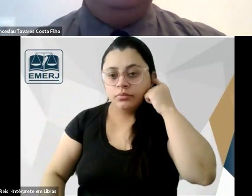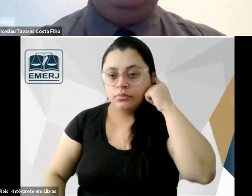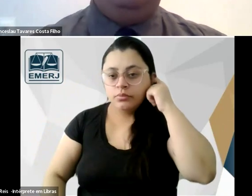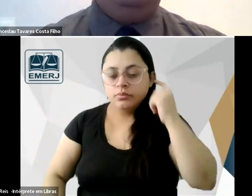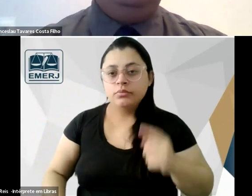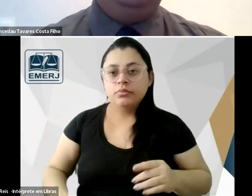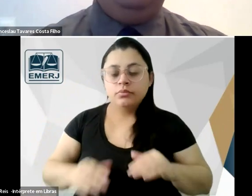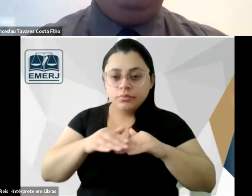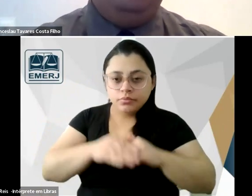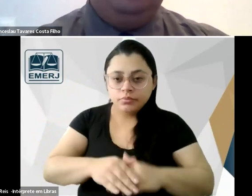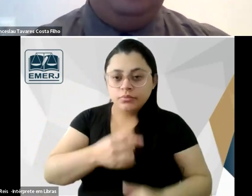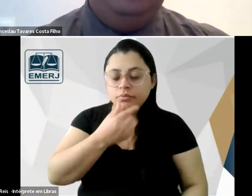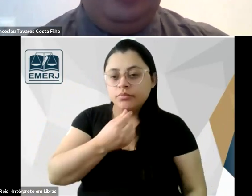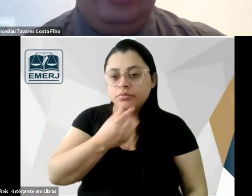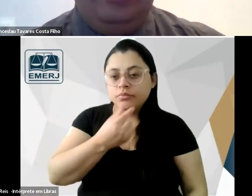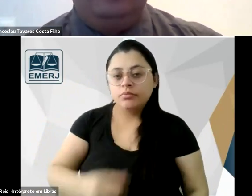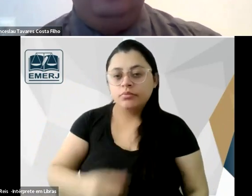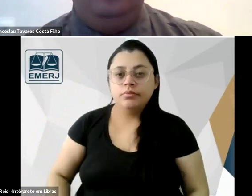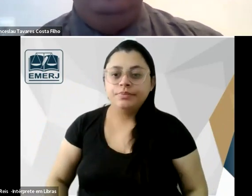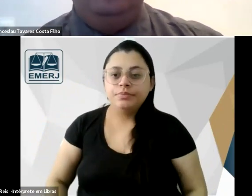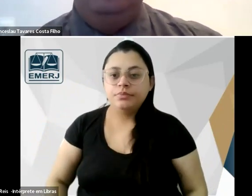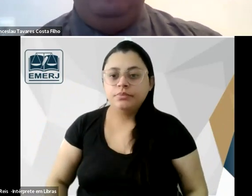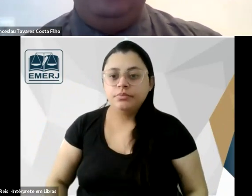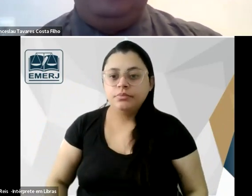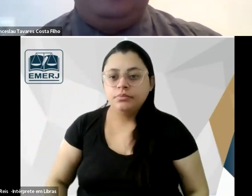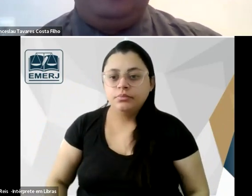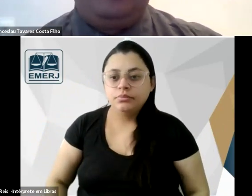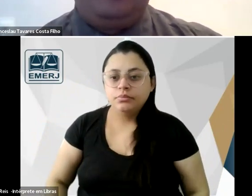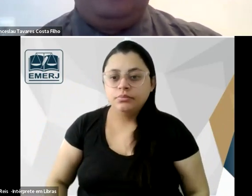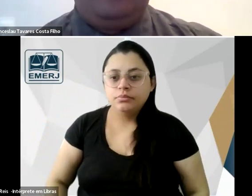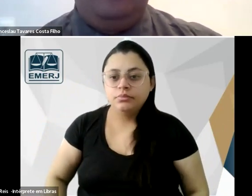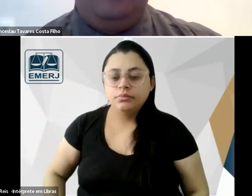aos homens na medida que elas seriam menos inteligentes do que os homens